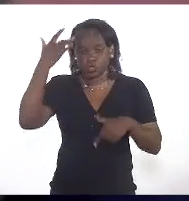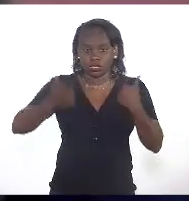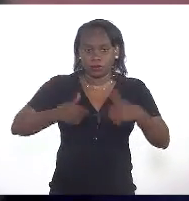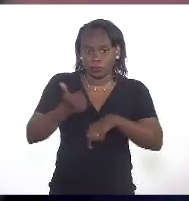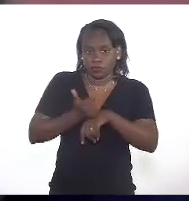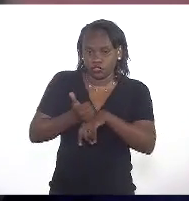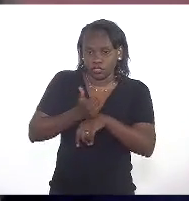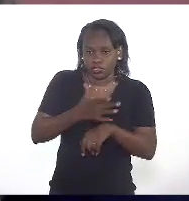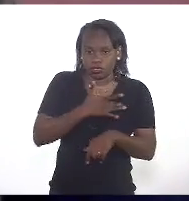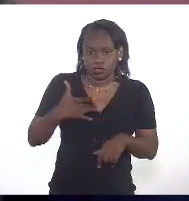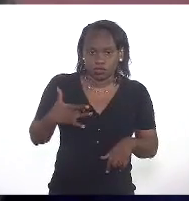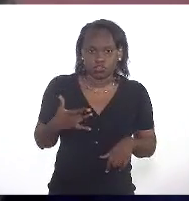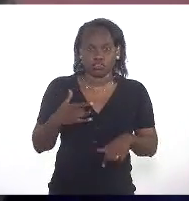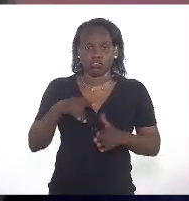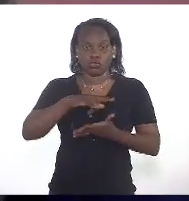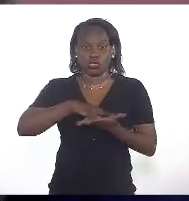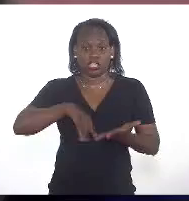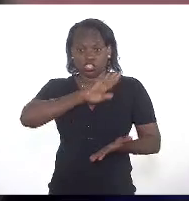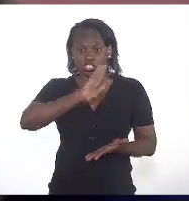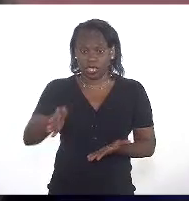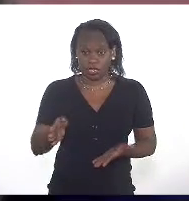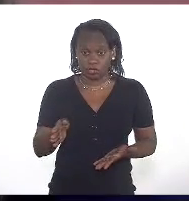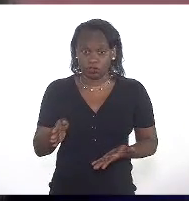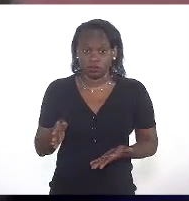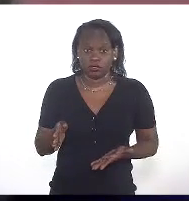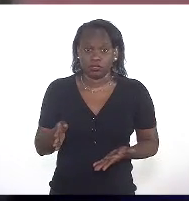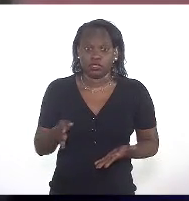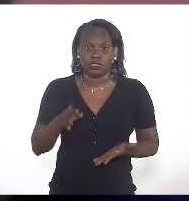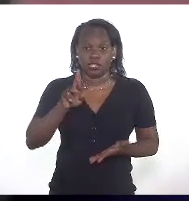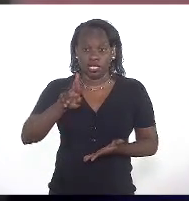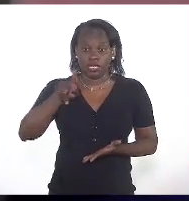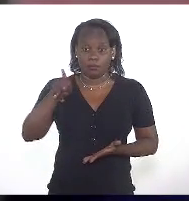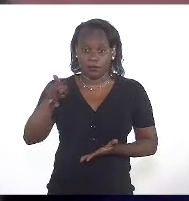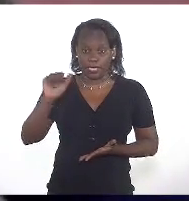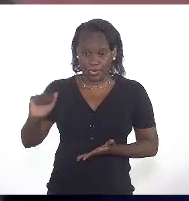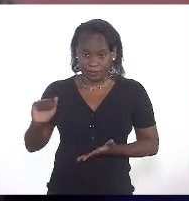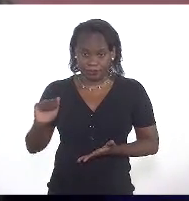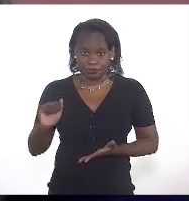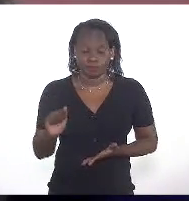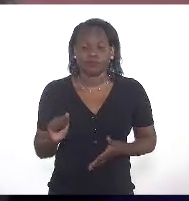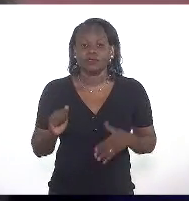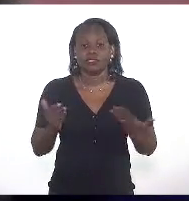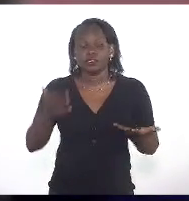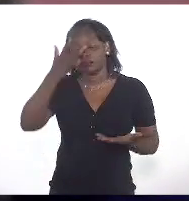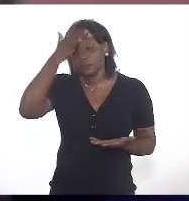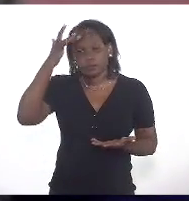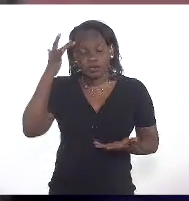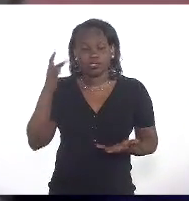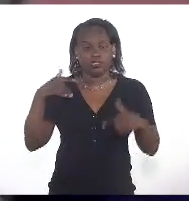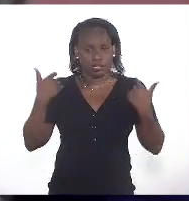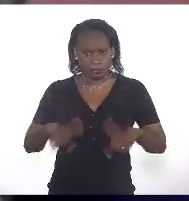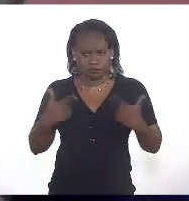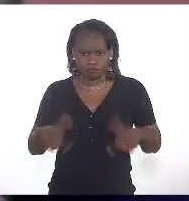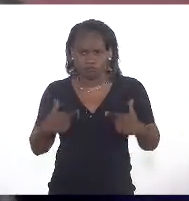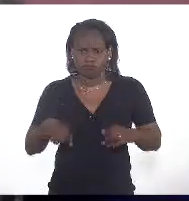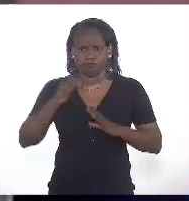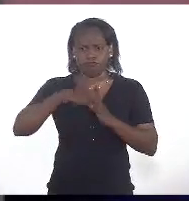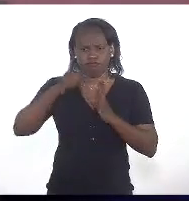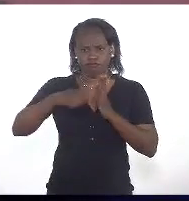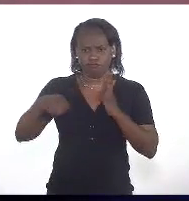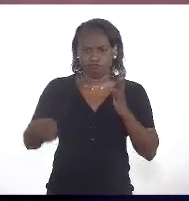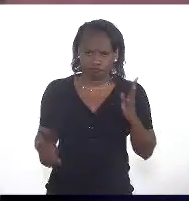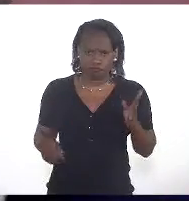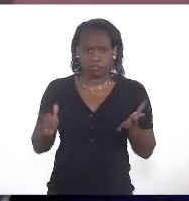no contrato direto por RPA. E essas pessoas trabalharam durante três